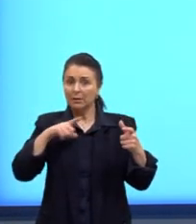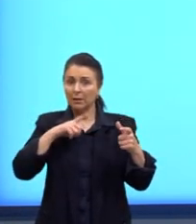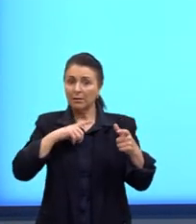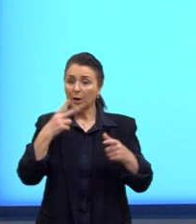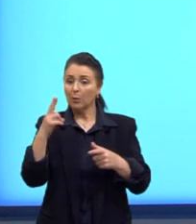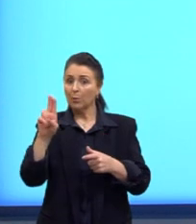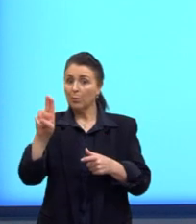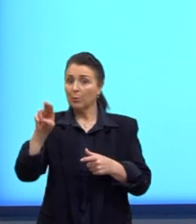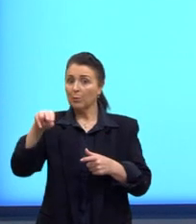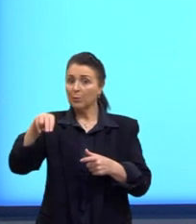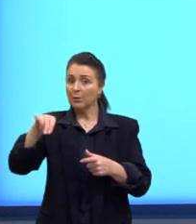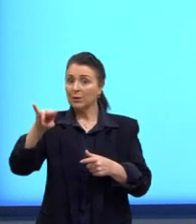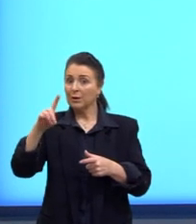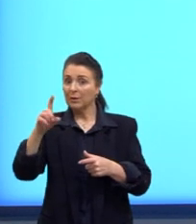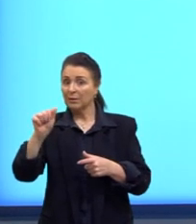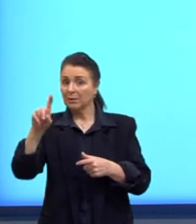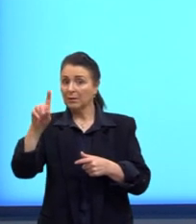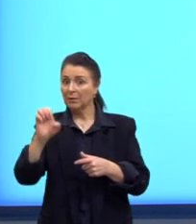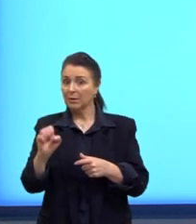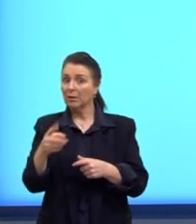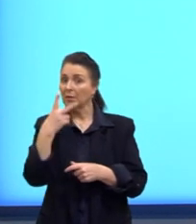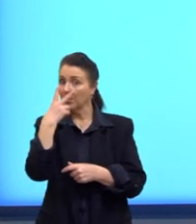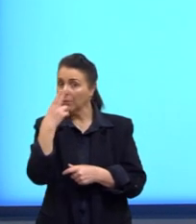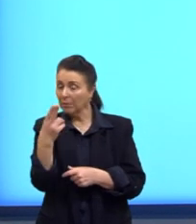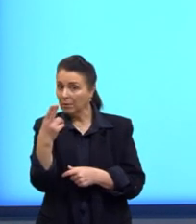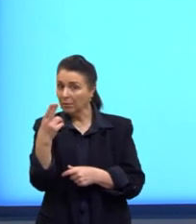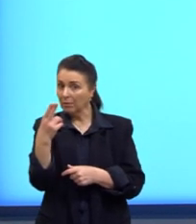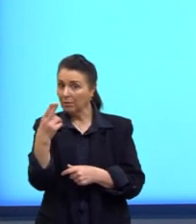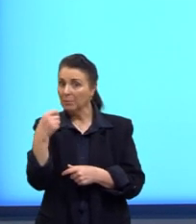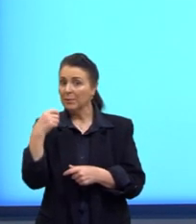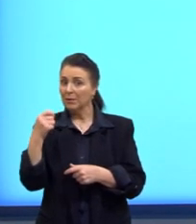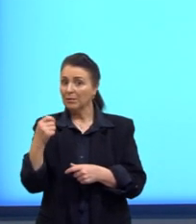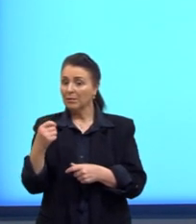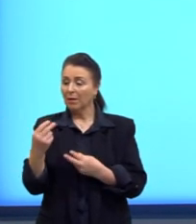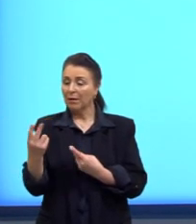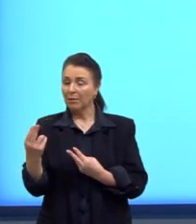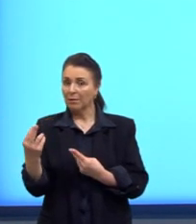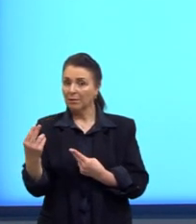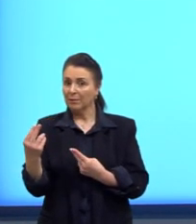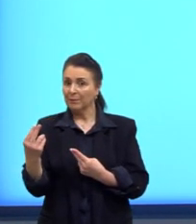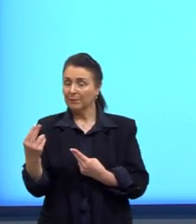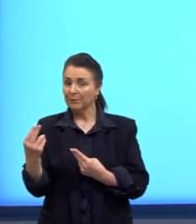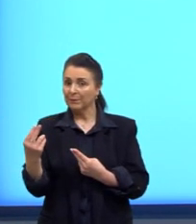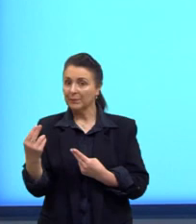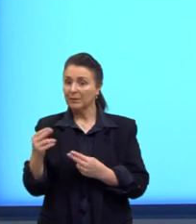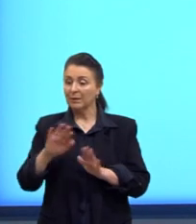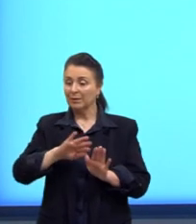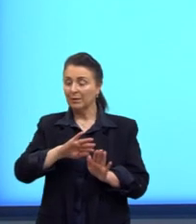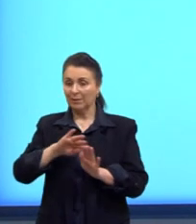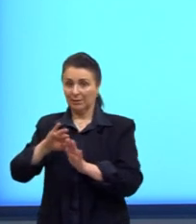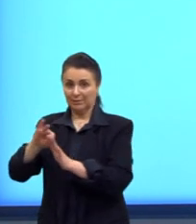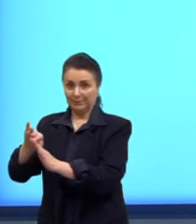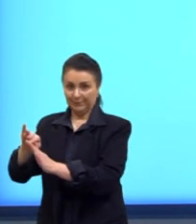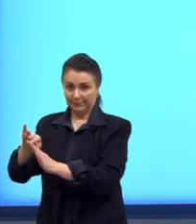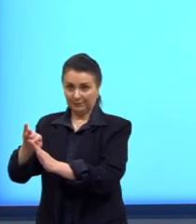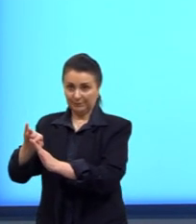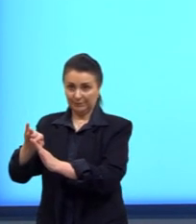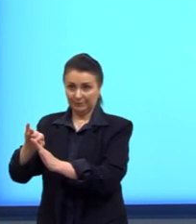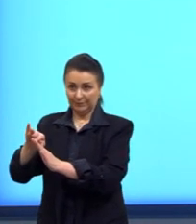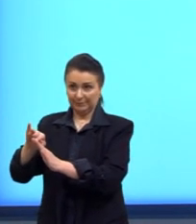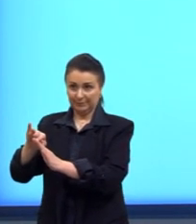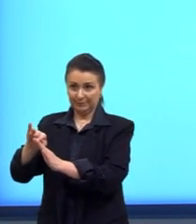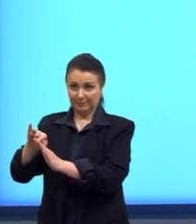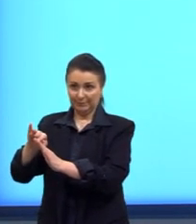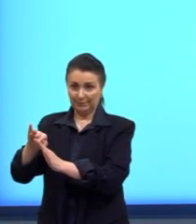unidades iguais. Então, a primeira coisa, vamos igualar essas unidades. Vamos deixar, aqui nesse caso,